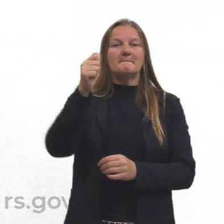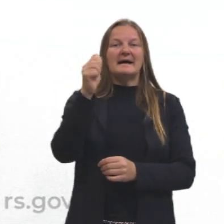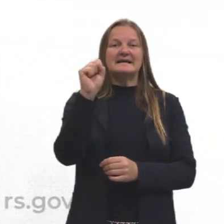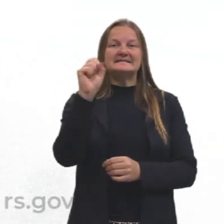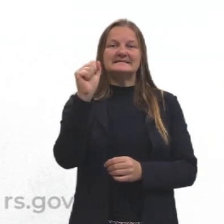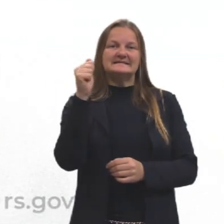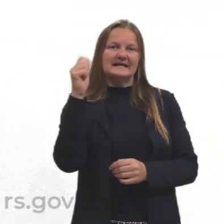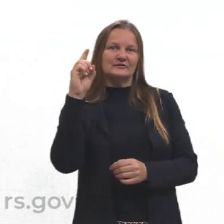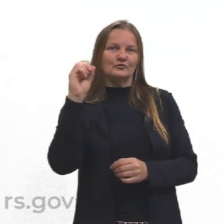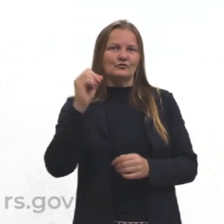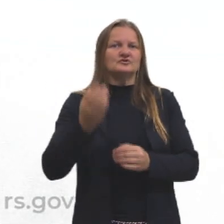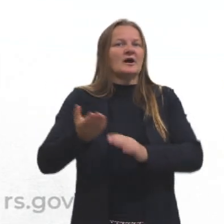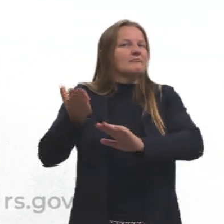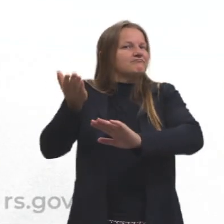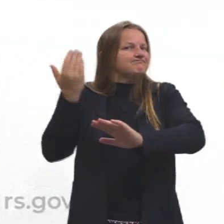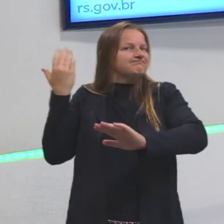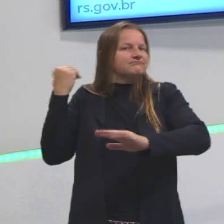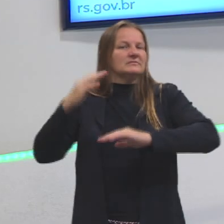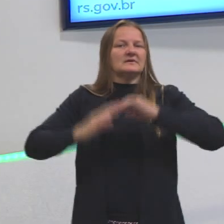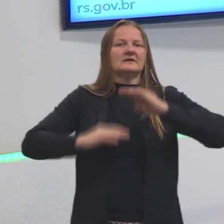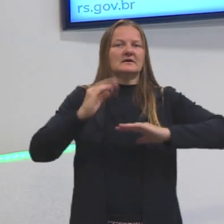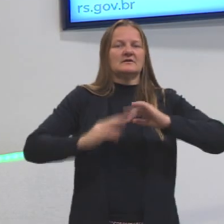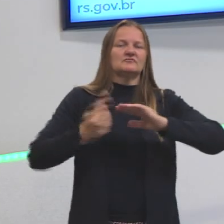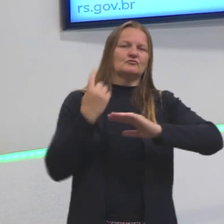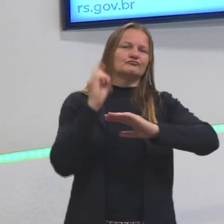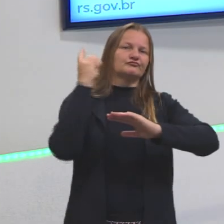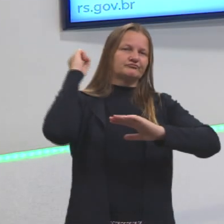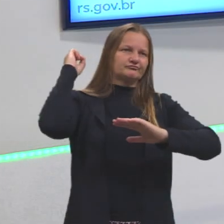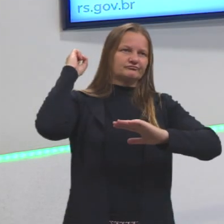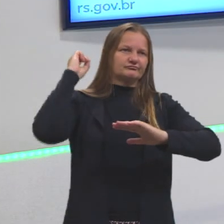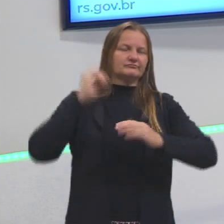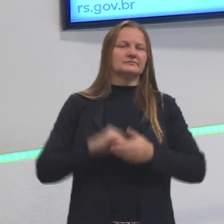Então foi, a ação ficou dentro do passado.